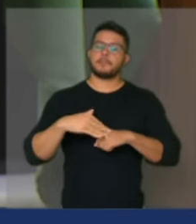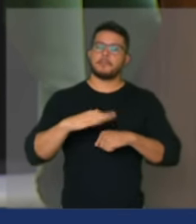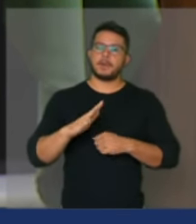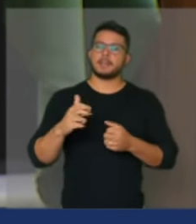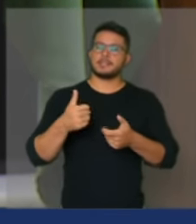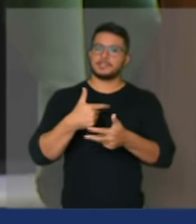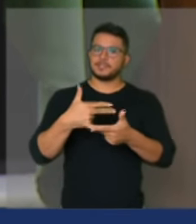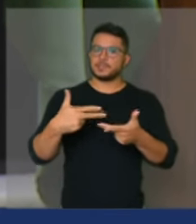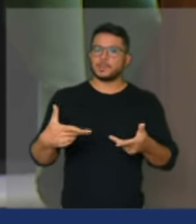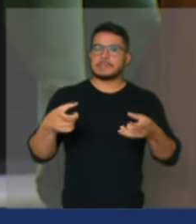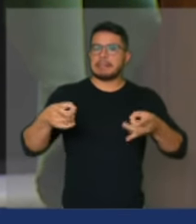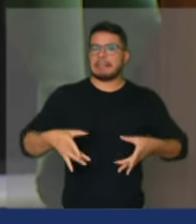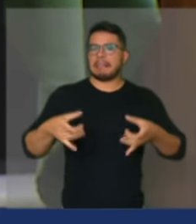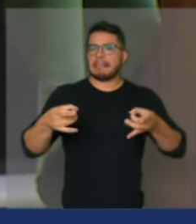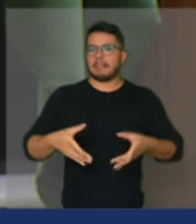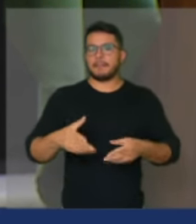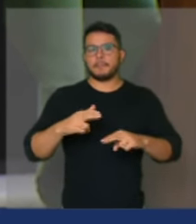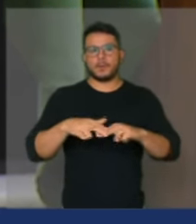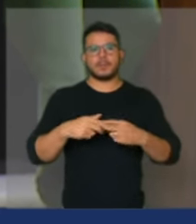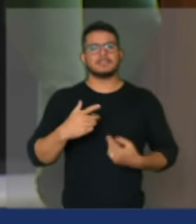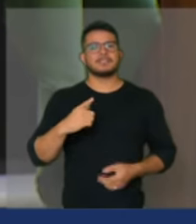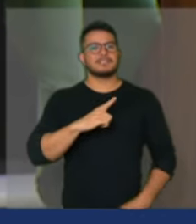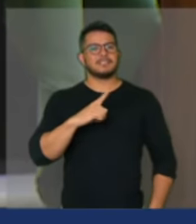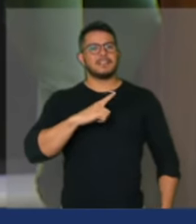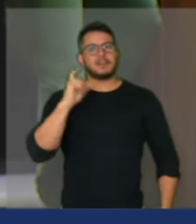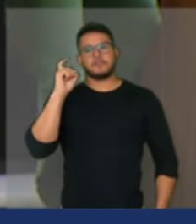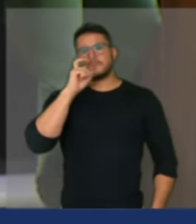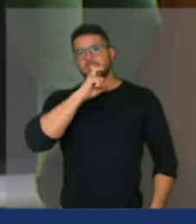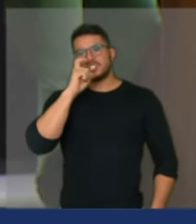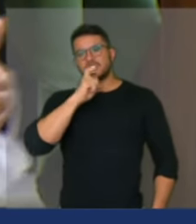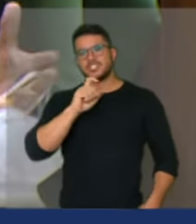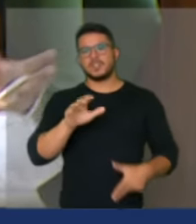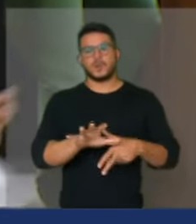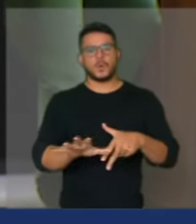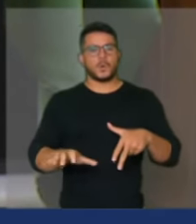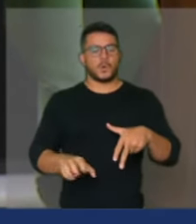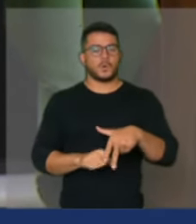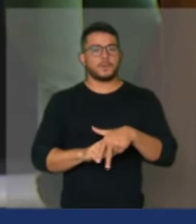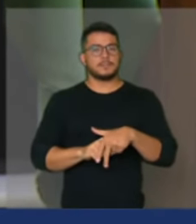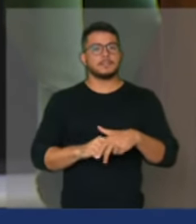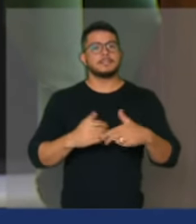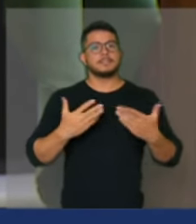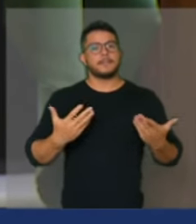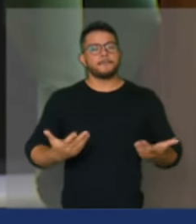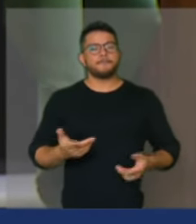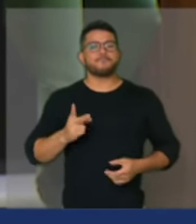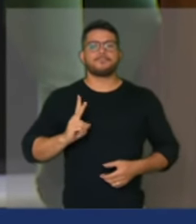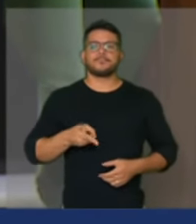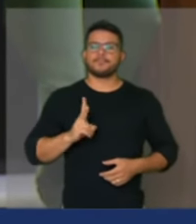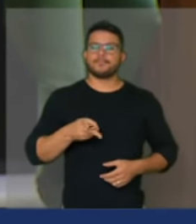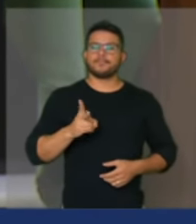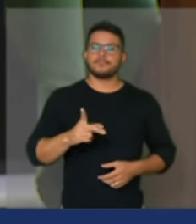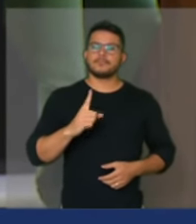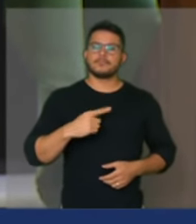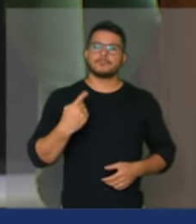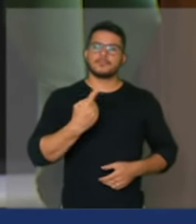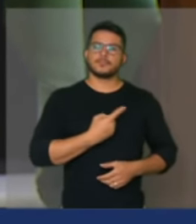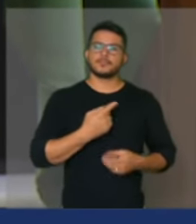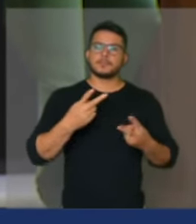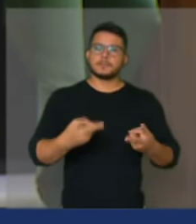e de ver o tempo todo as retóricas cínicas